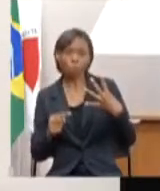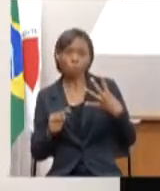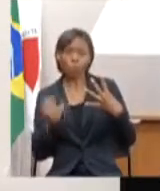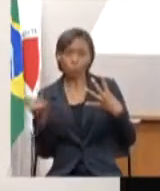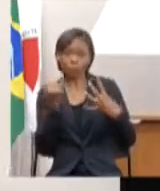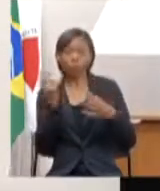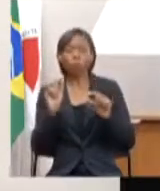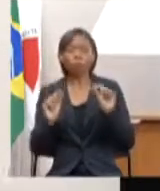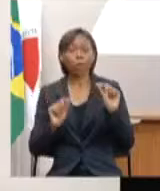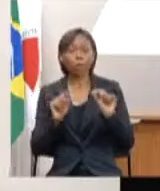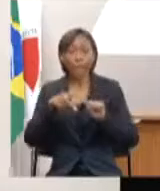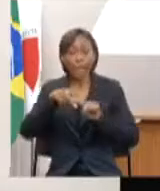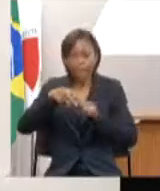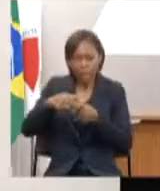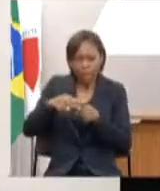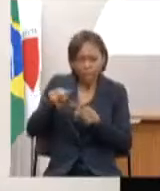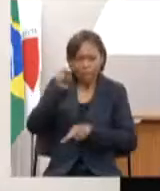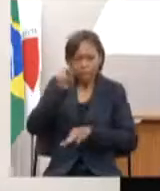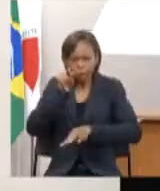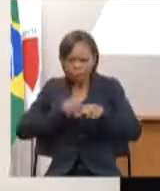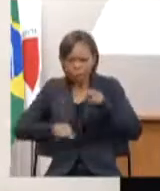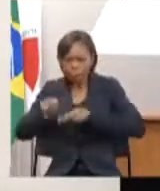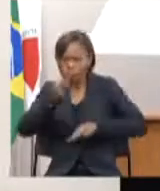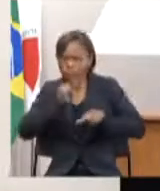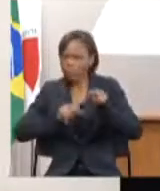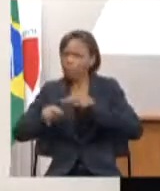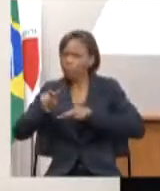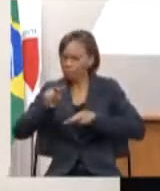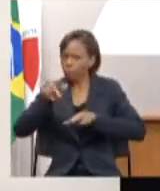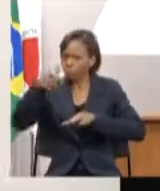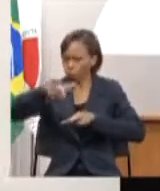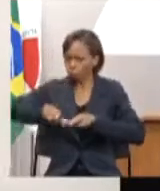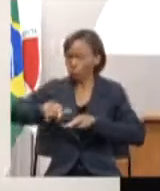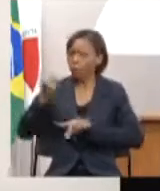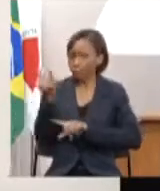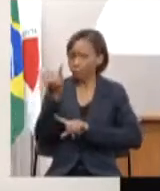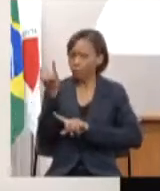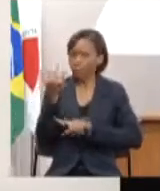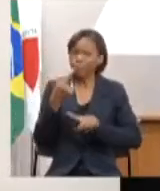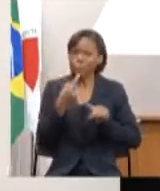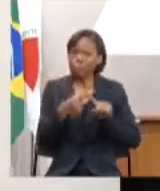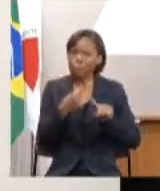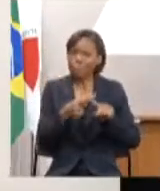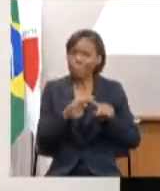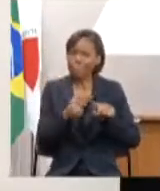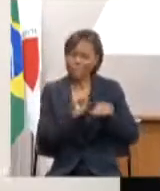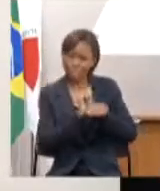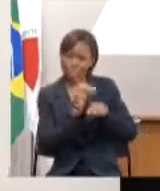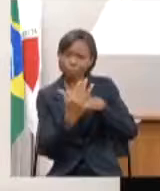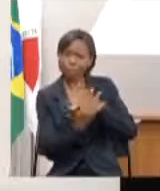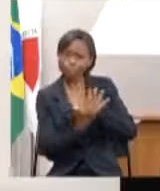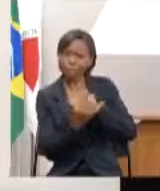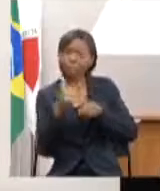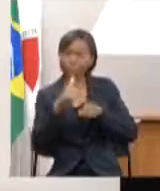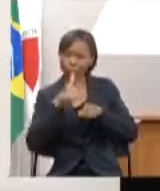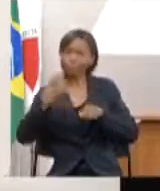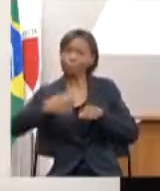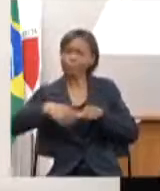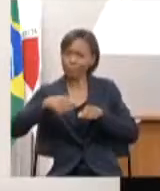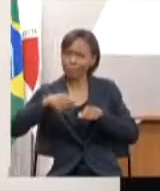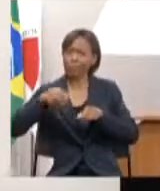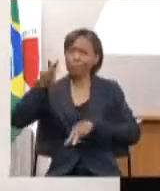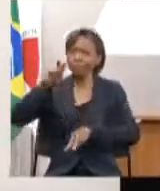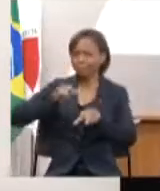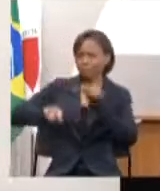importante porque ela é óbvio que a pandemia traz a necessidade de uma revisão do planejamento e das